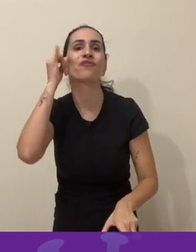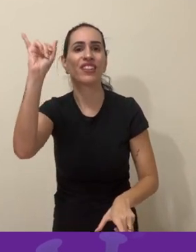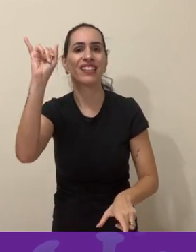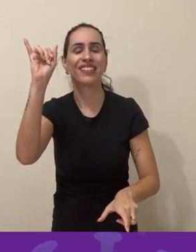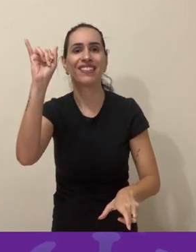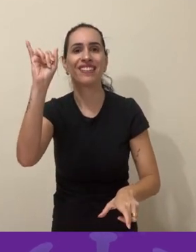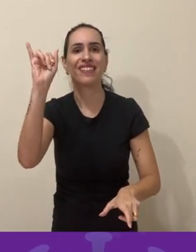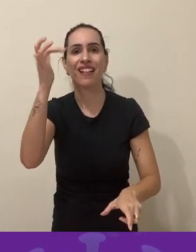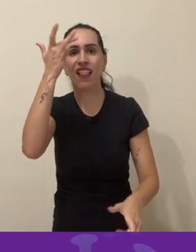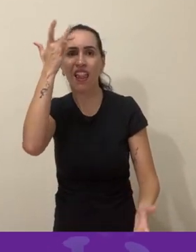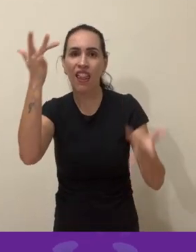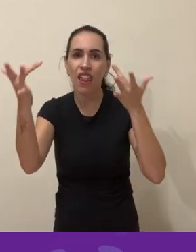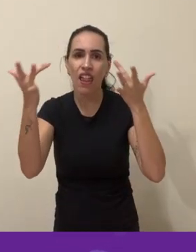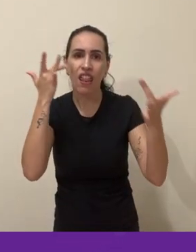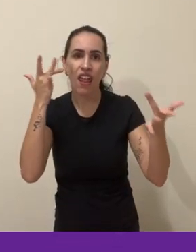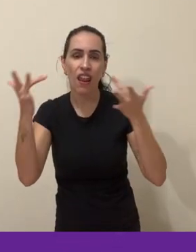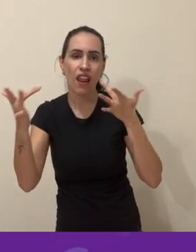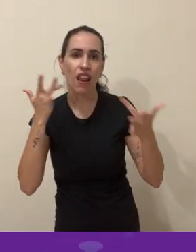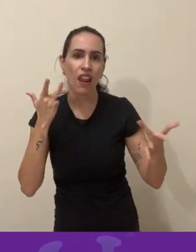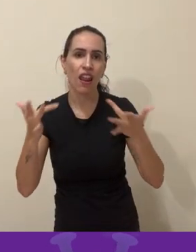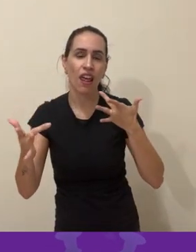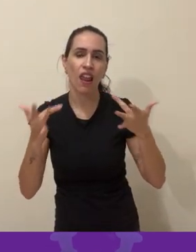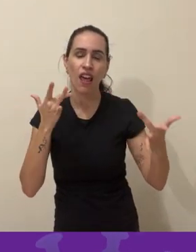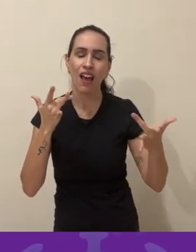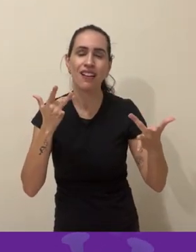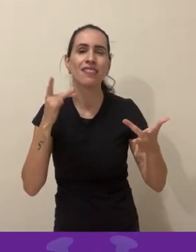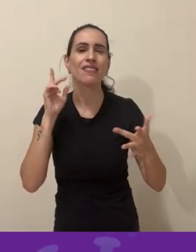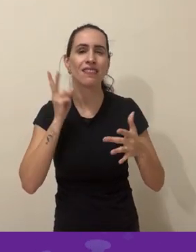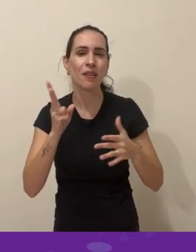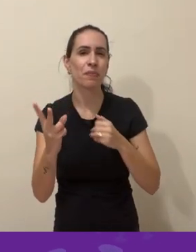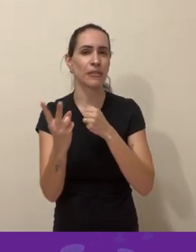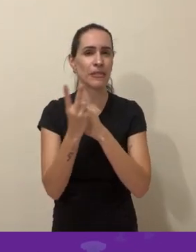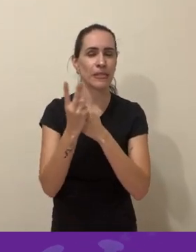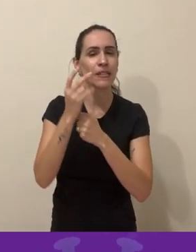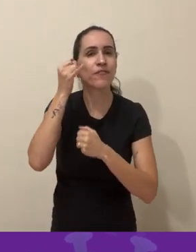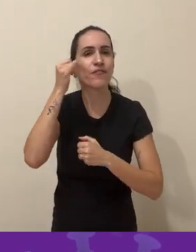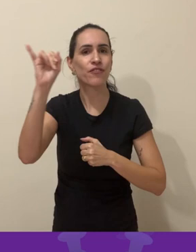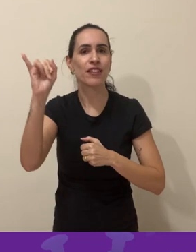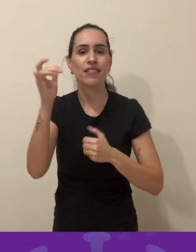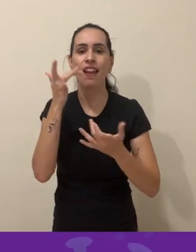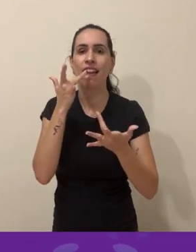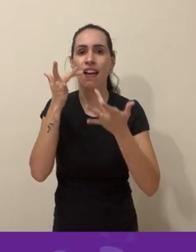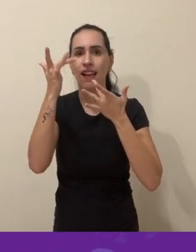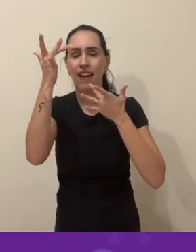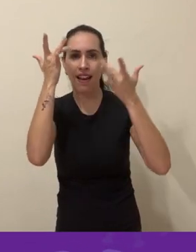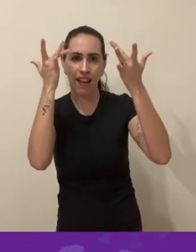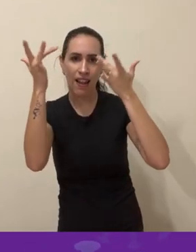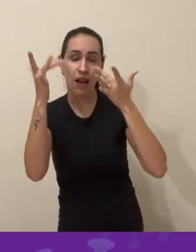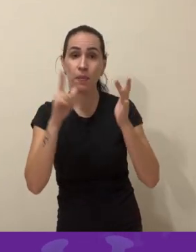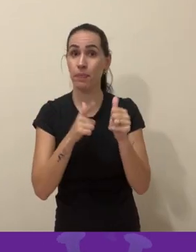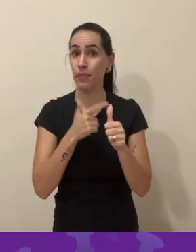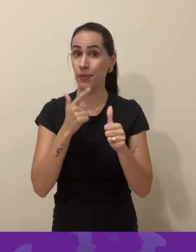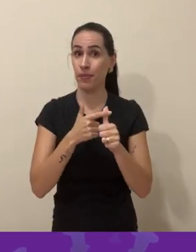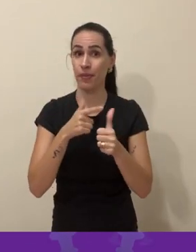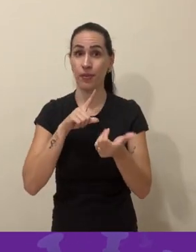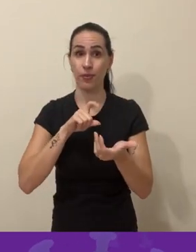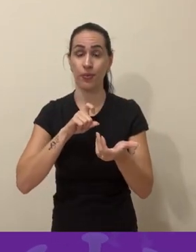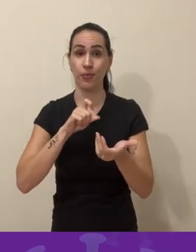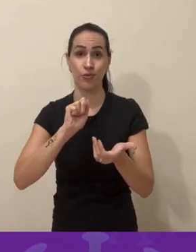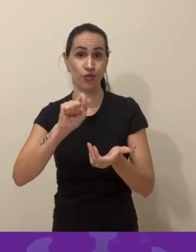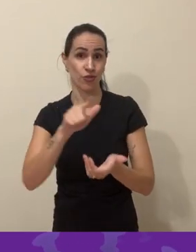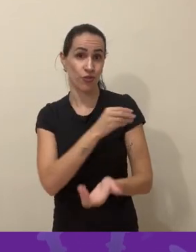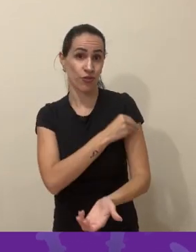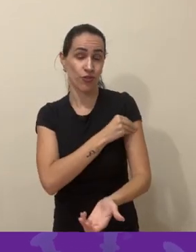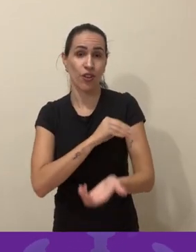mão ao rosto, fiquem vigilantes para não colocarem a mão no rosto, no olho, no nariz, na boca, em momento algum, sem antes lavar